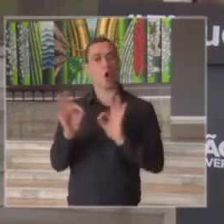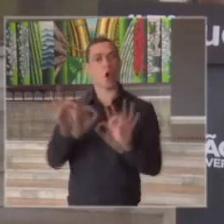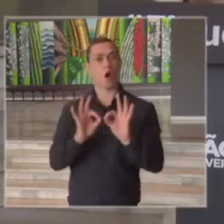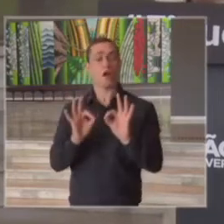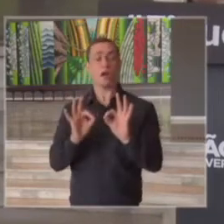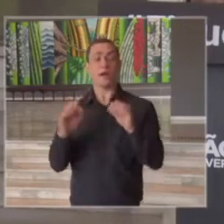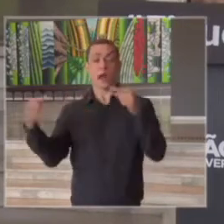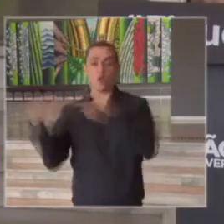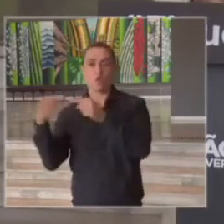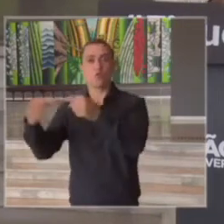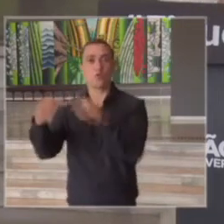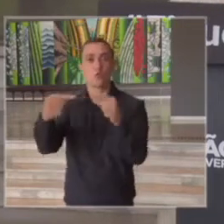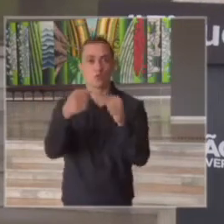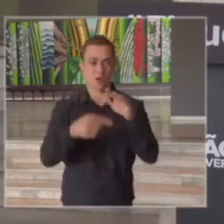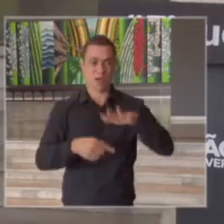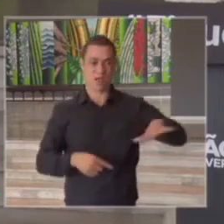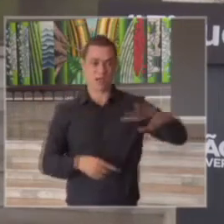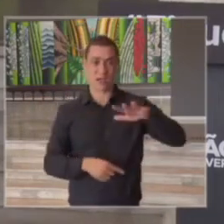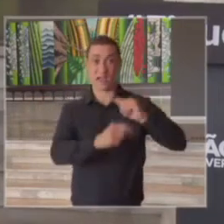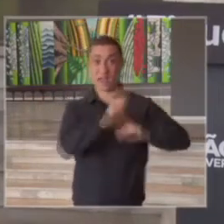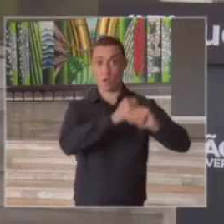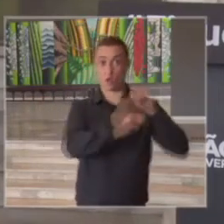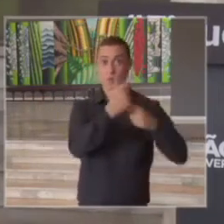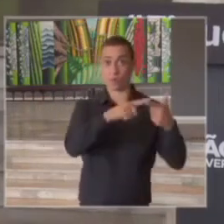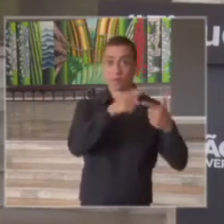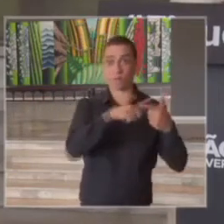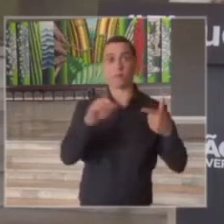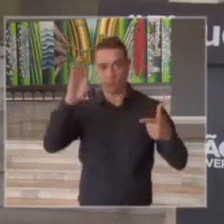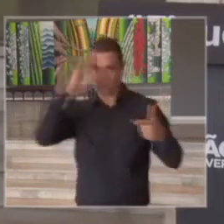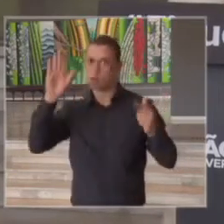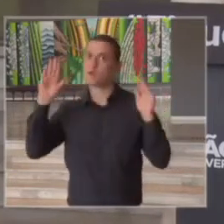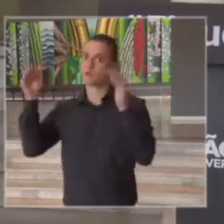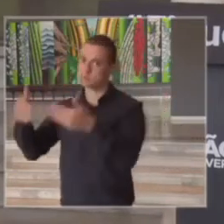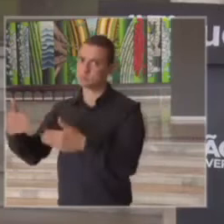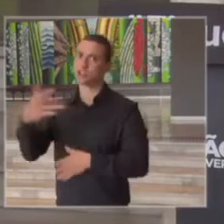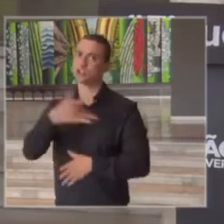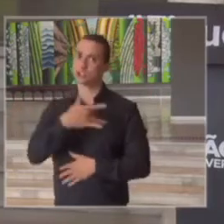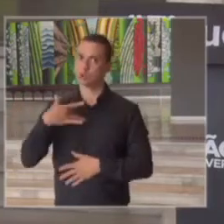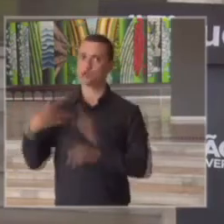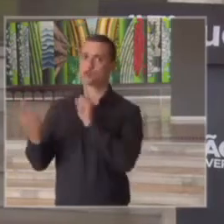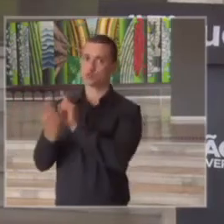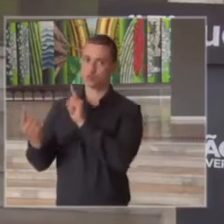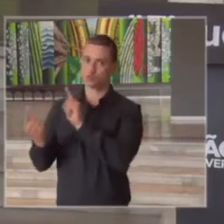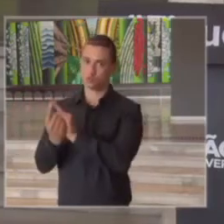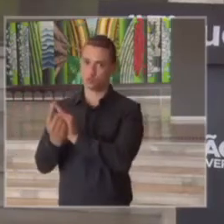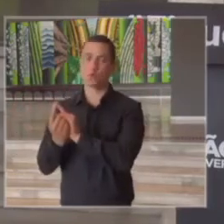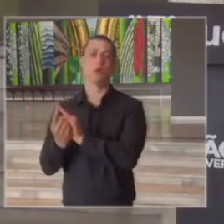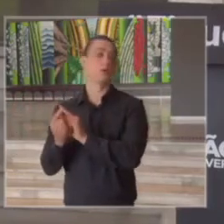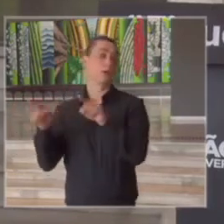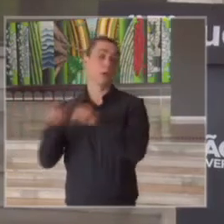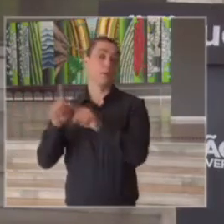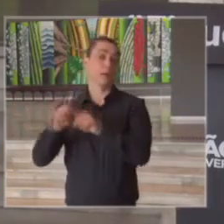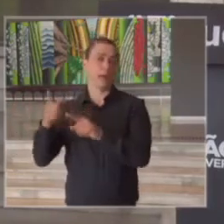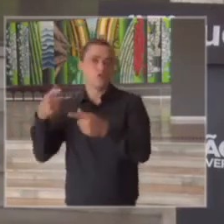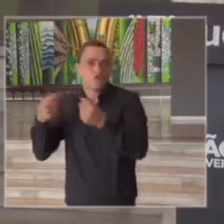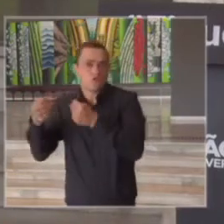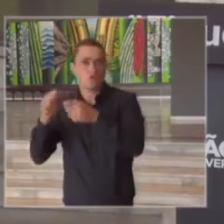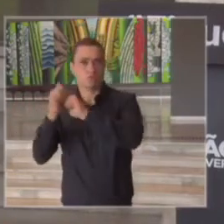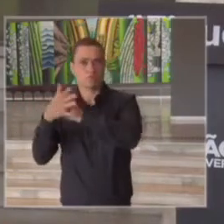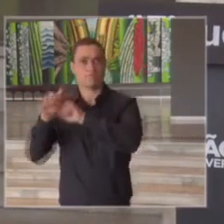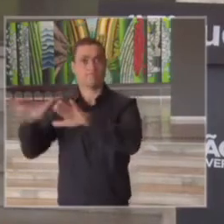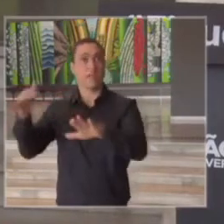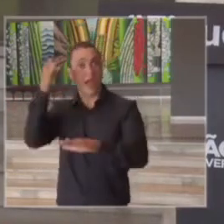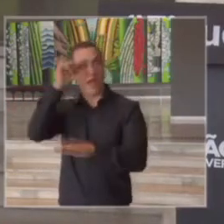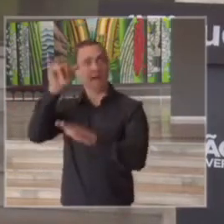compatibilizar as questões econômicas com a prioridade que é o atendimento de saúde e a contenção da